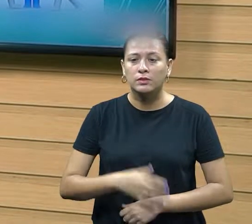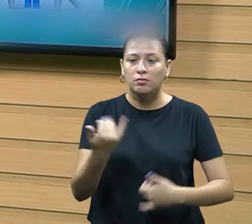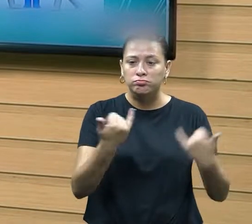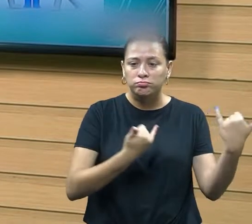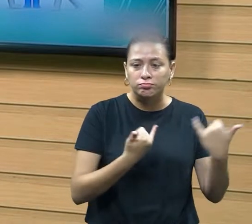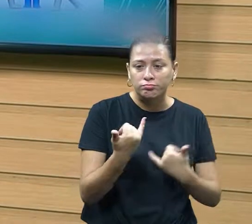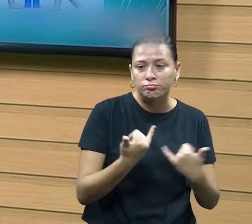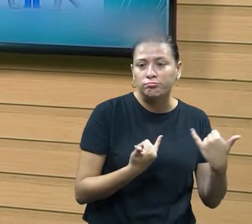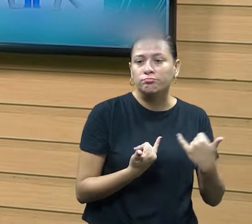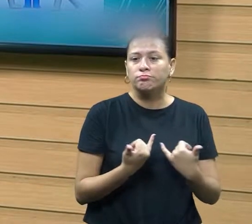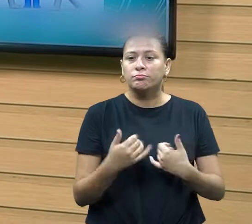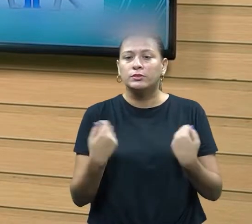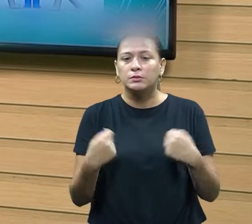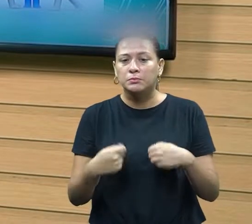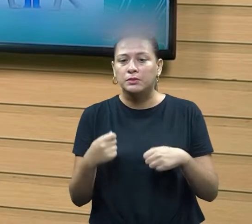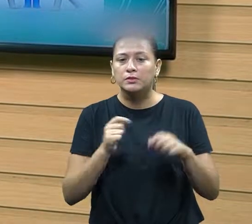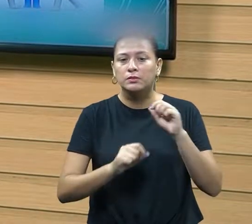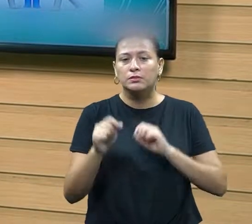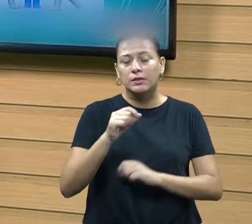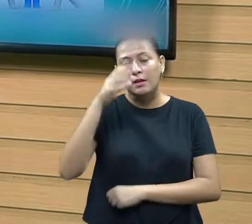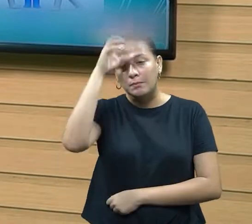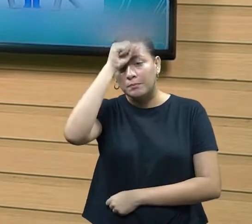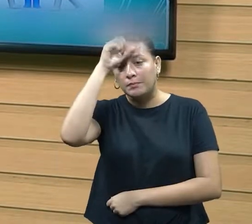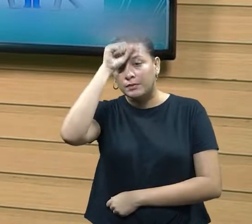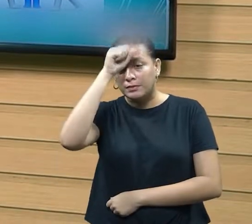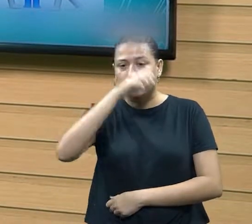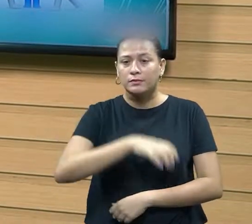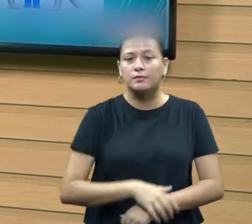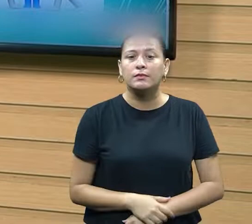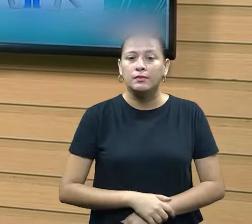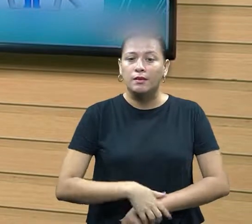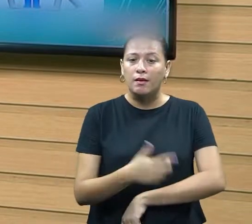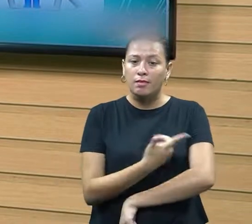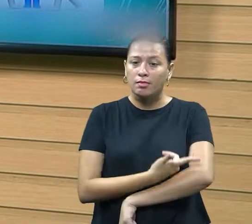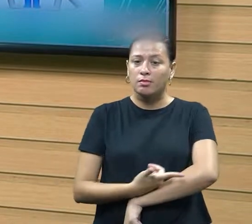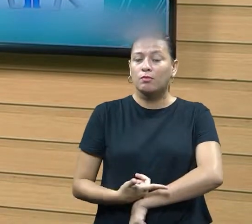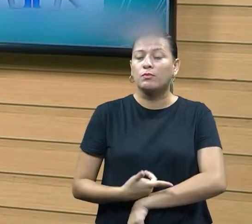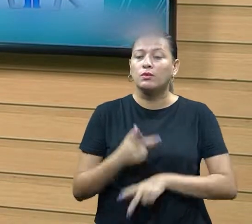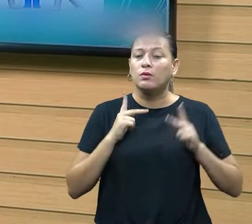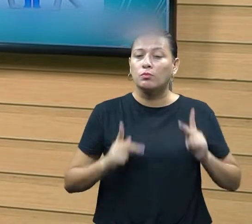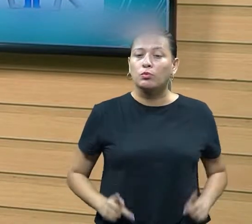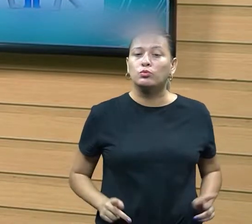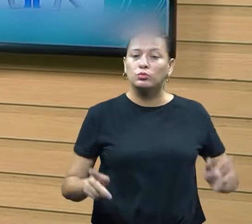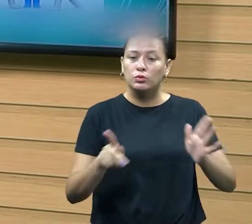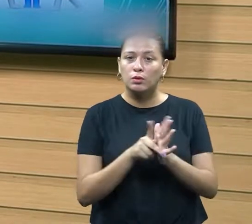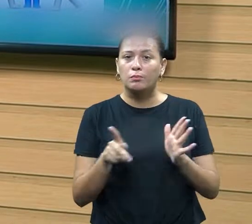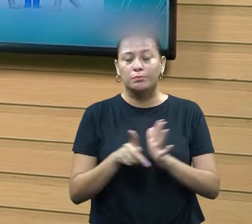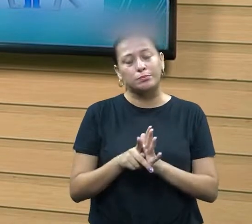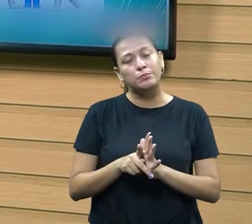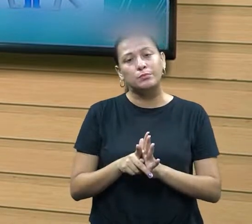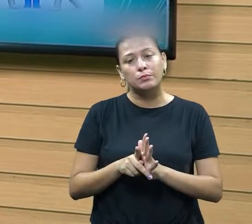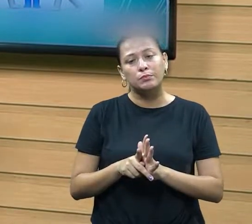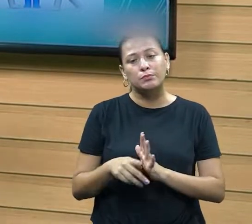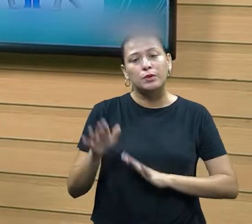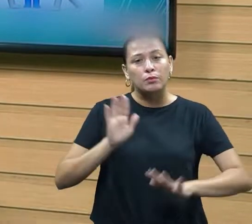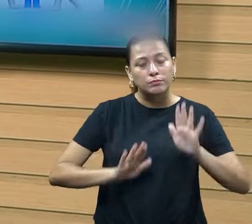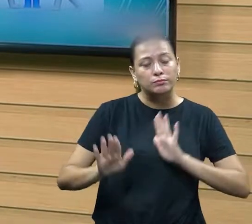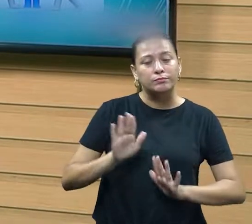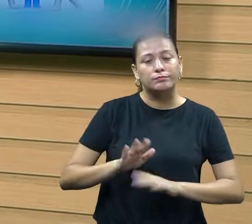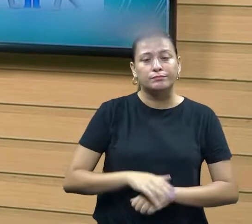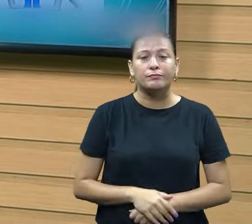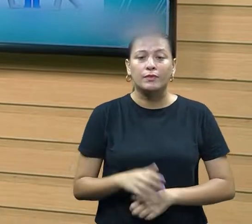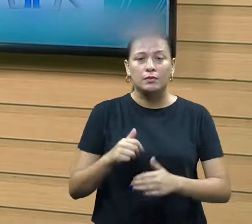nessas características aqui, nós estamos encontrando o ponto forte e o ponto fraco, né? Apesar de ele ser